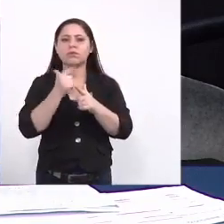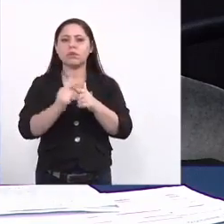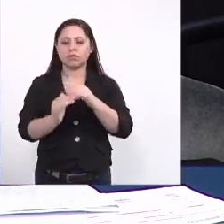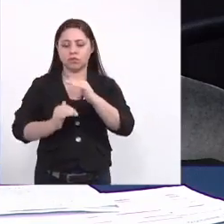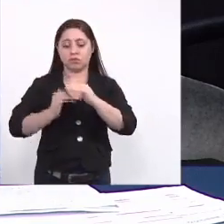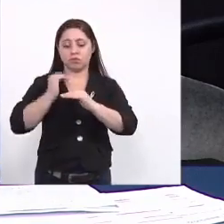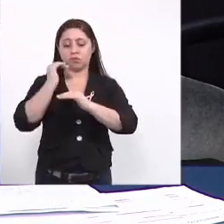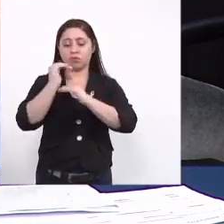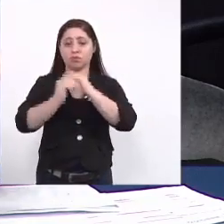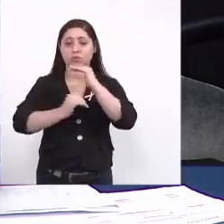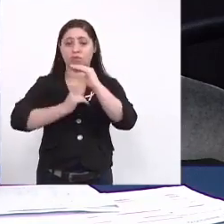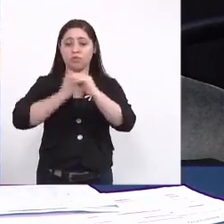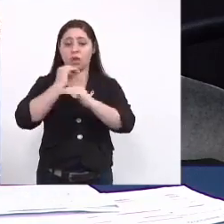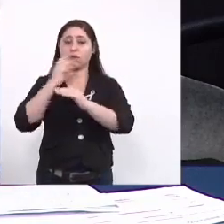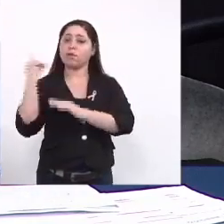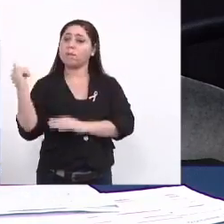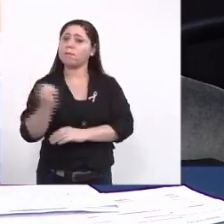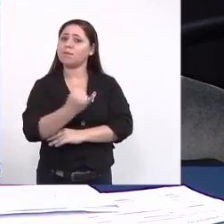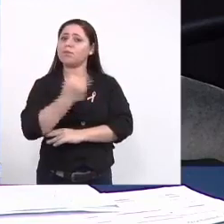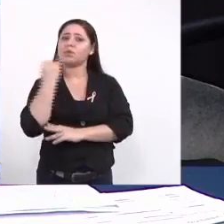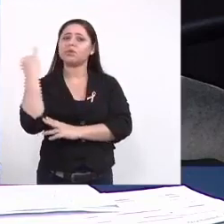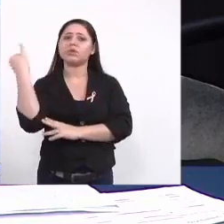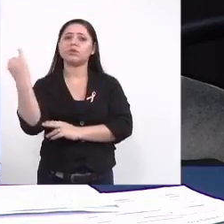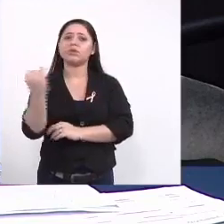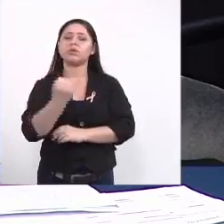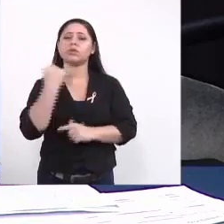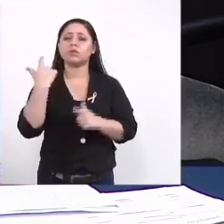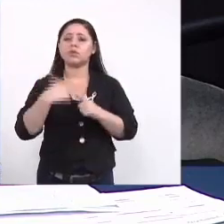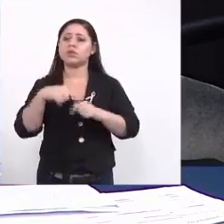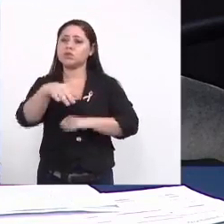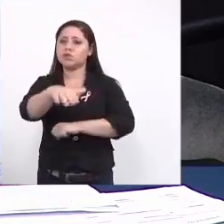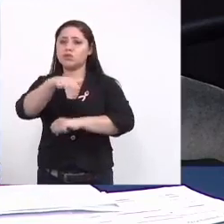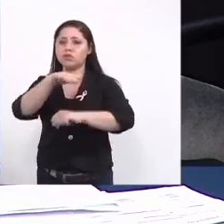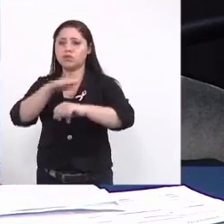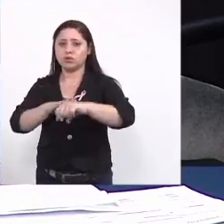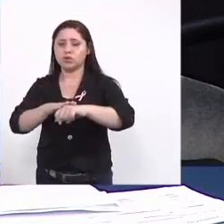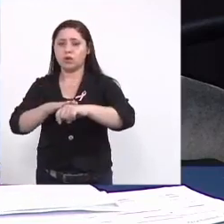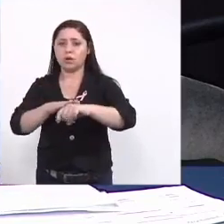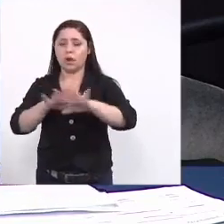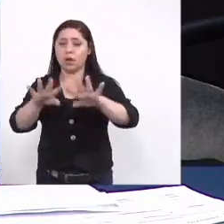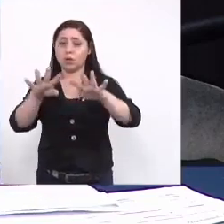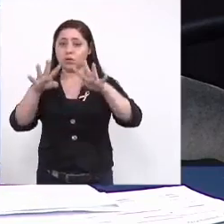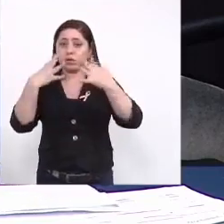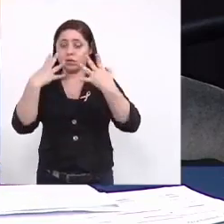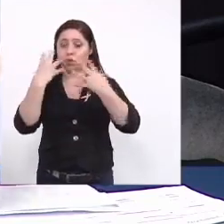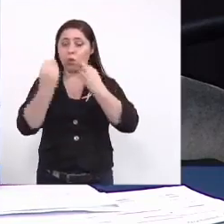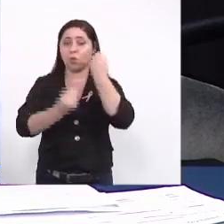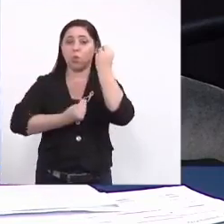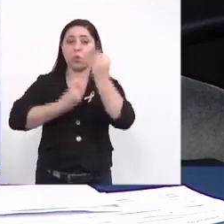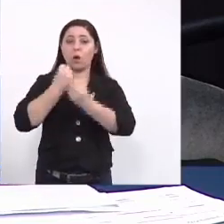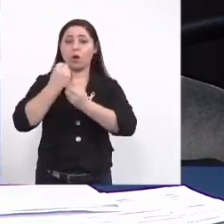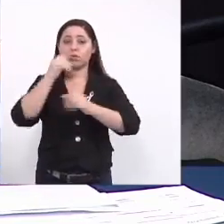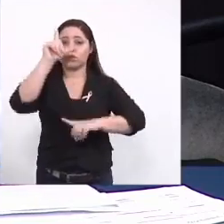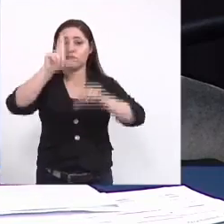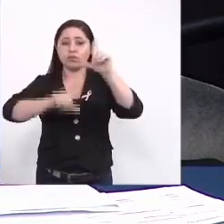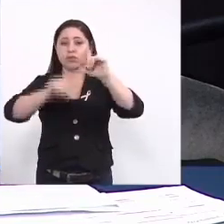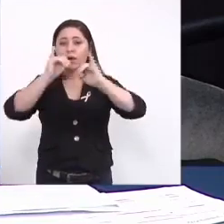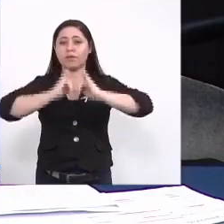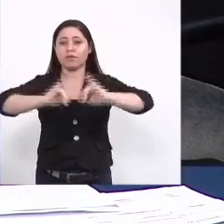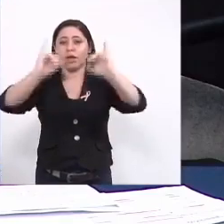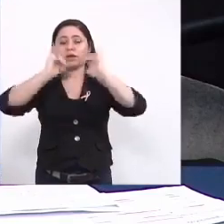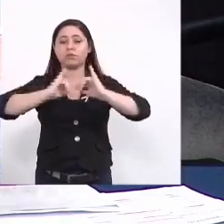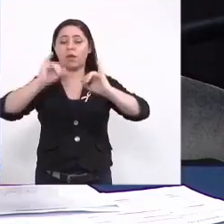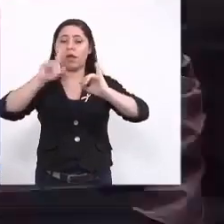avanços da importância que a gente chama a atenção né é televisionado